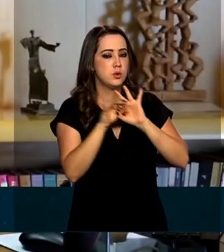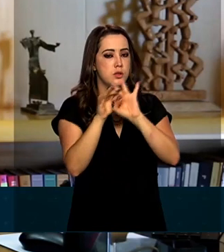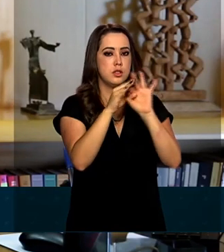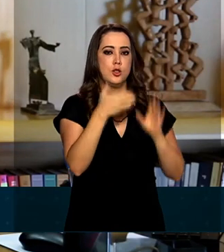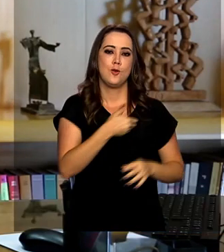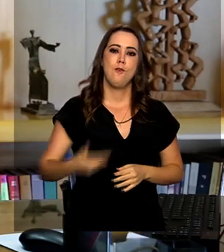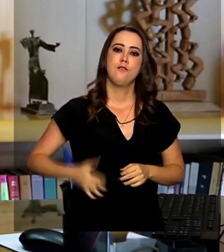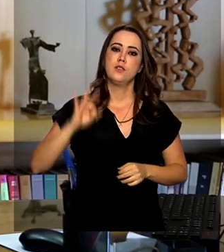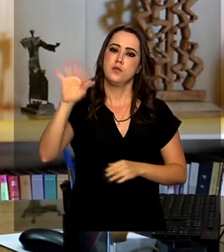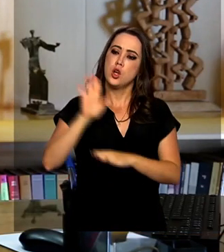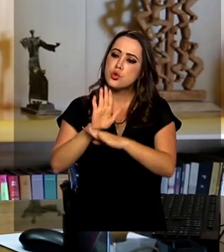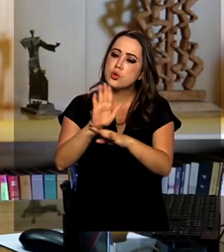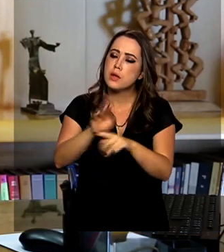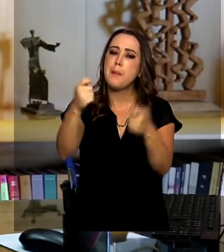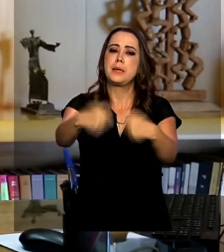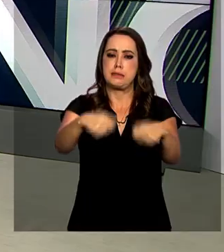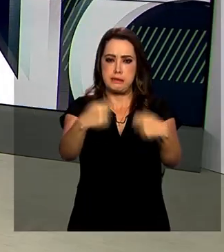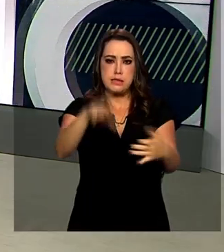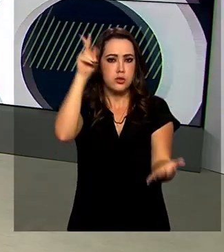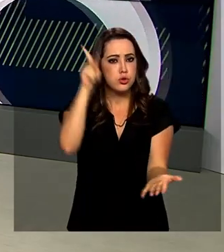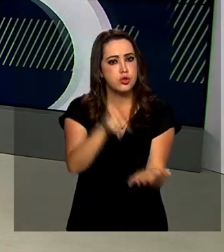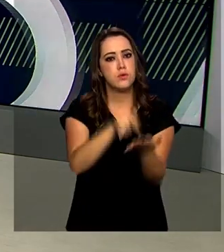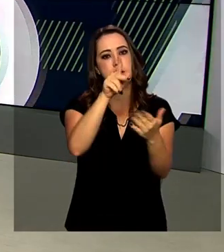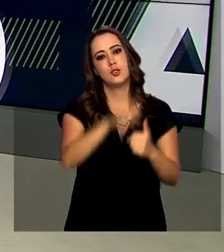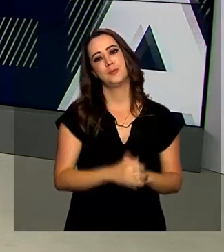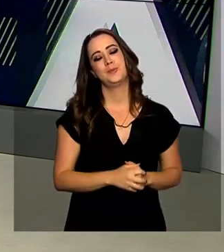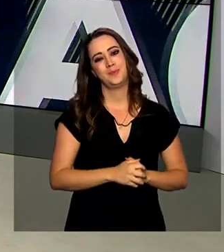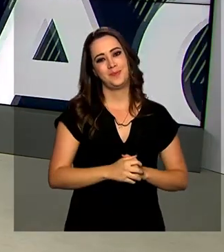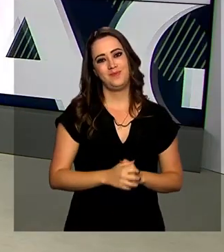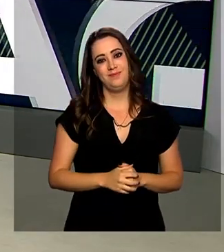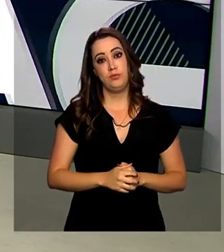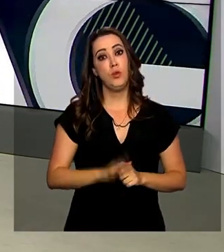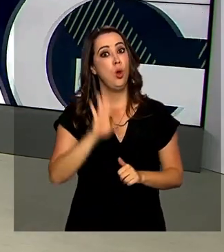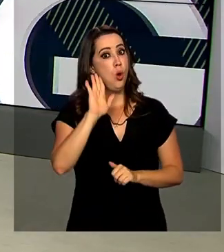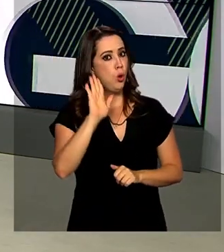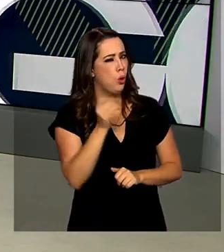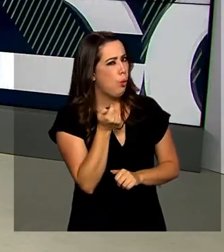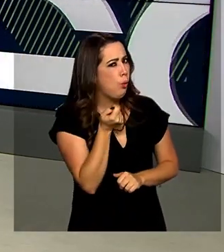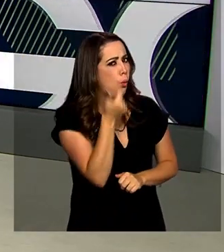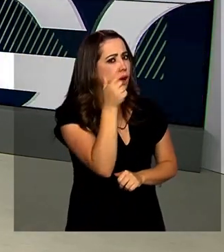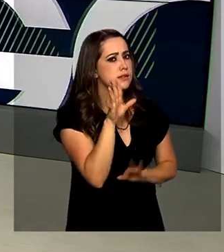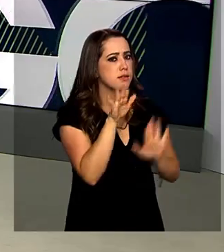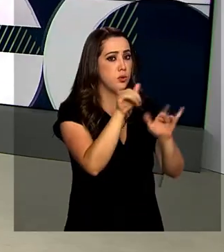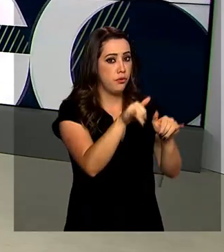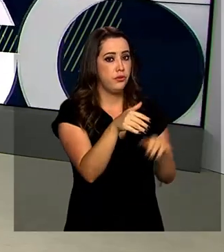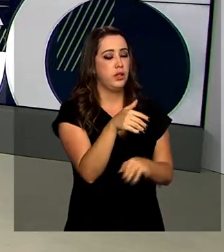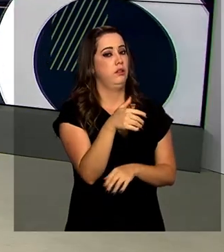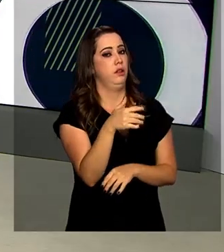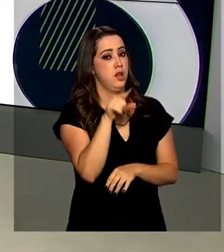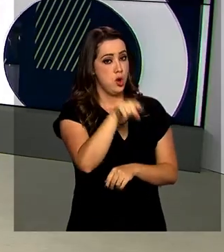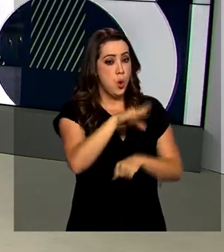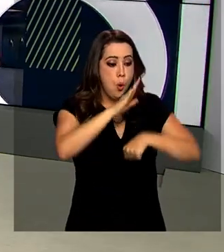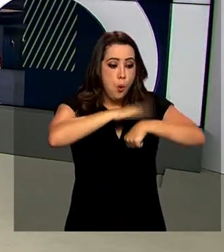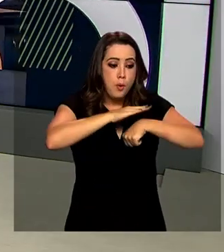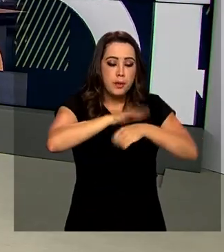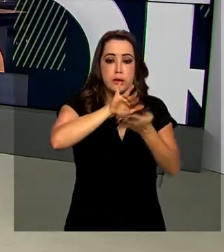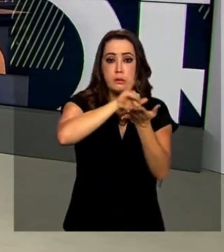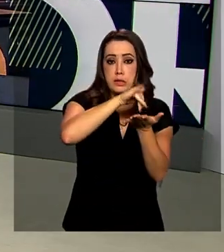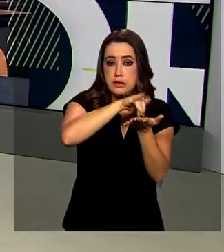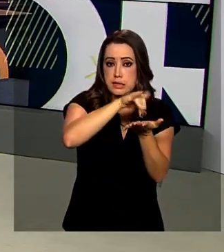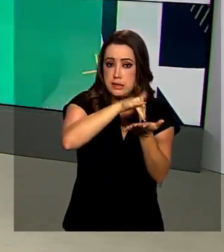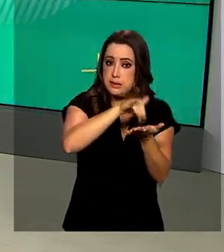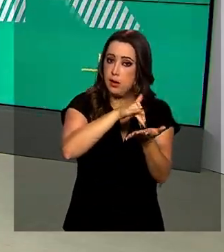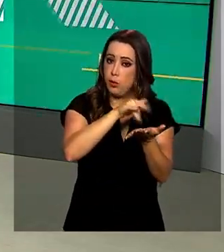Vamos ajudar a quem realmente precisa. E terminam daqui a pouco, às 23 horas e 59 minutos, as